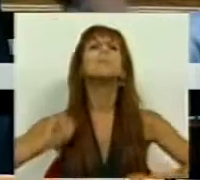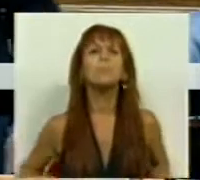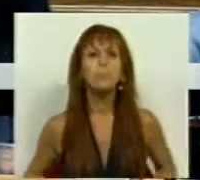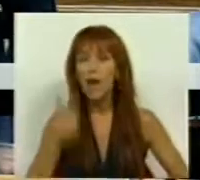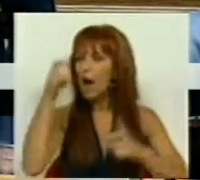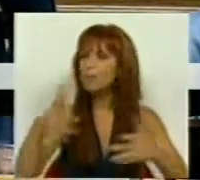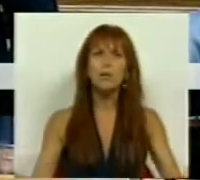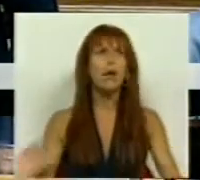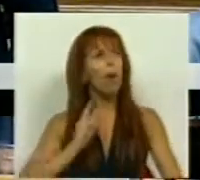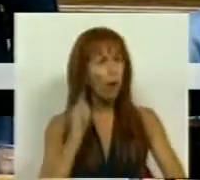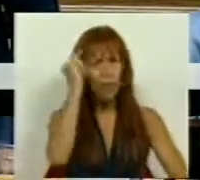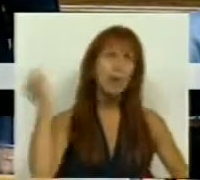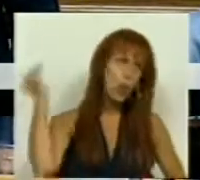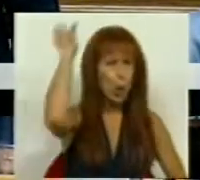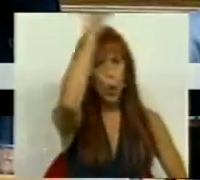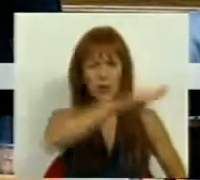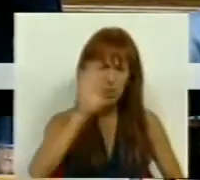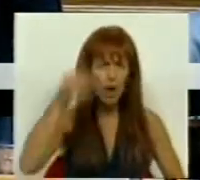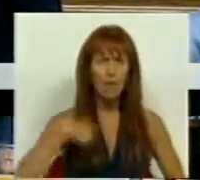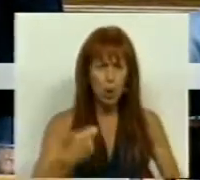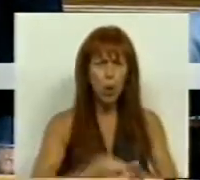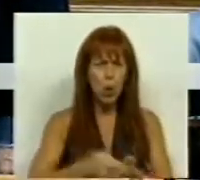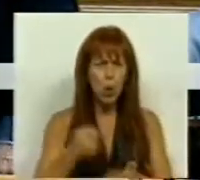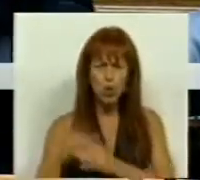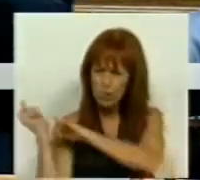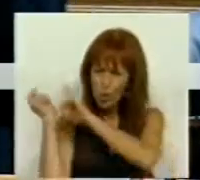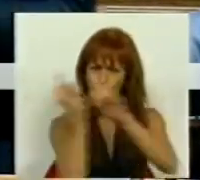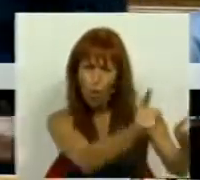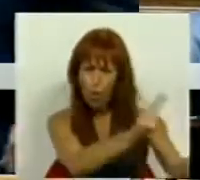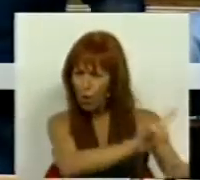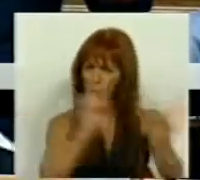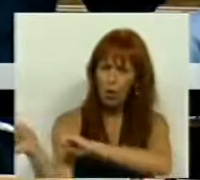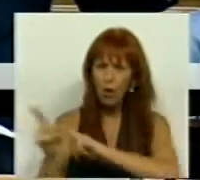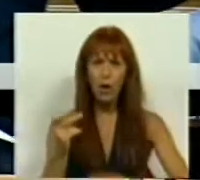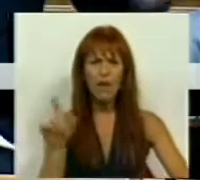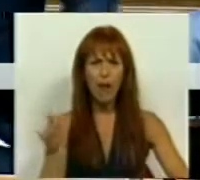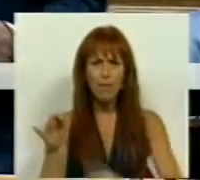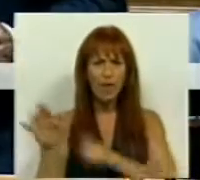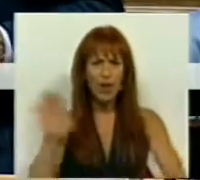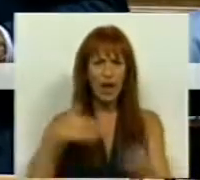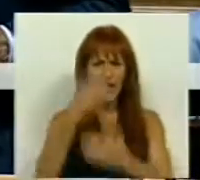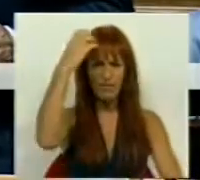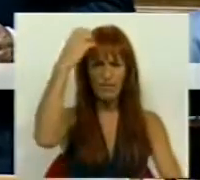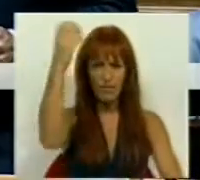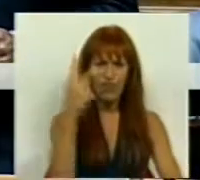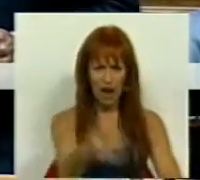as pessoas têm de vir a Vergança. Sabe bem quanto custa vir de Alpaços a Vila Real.